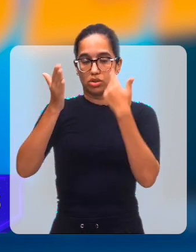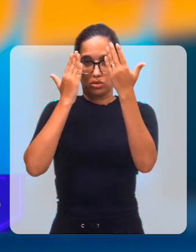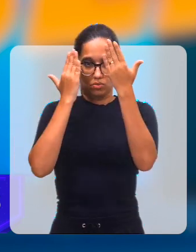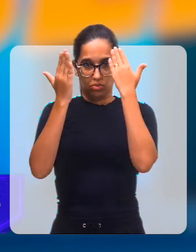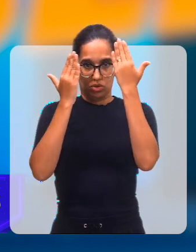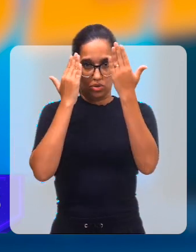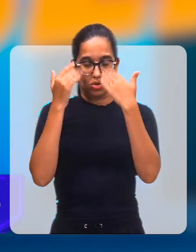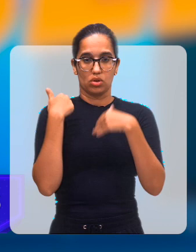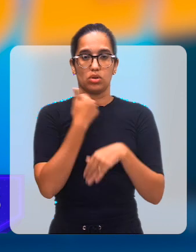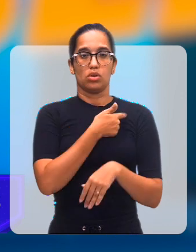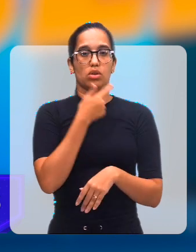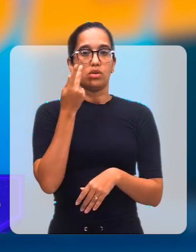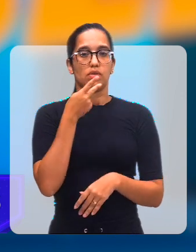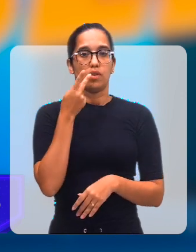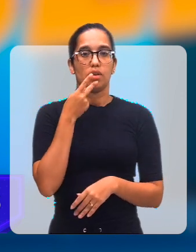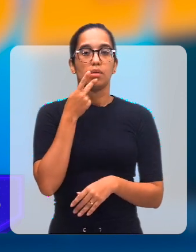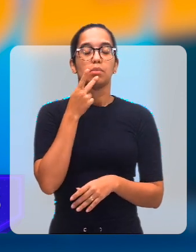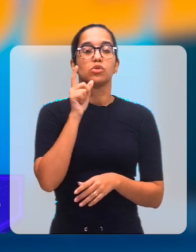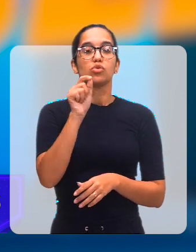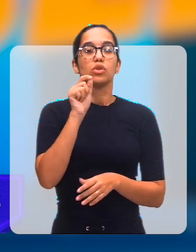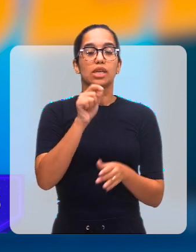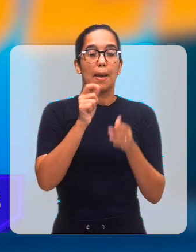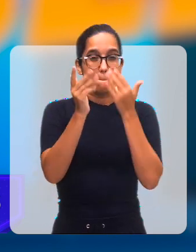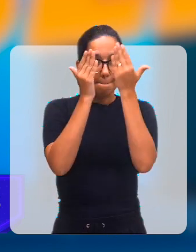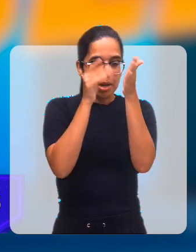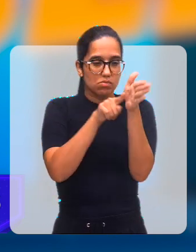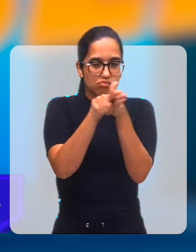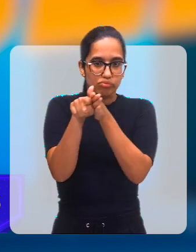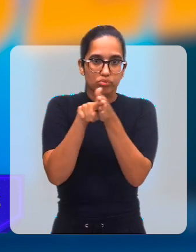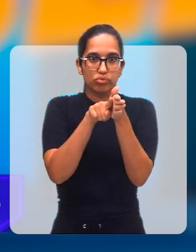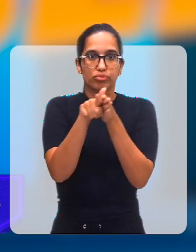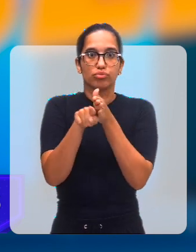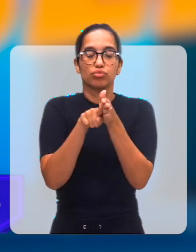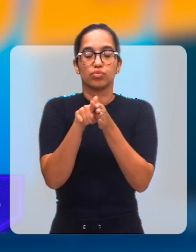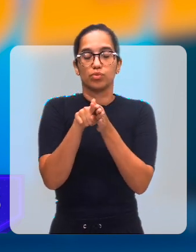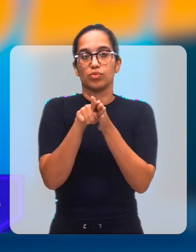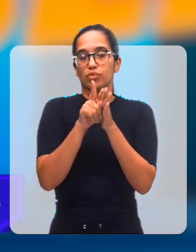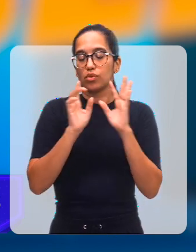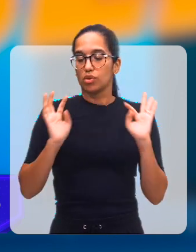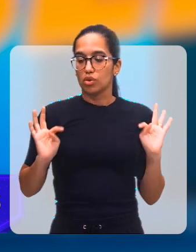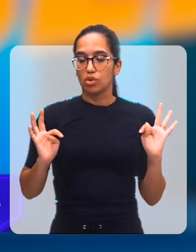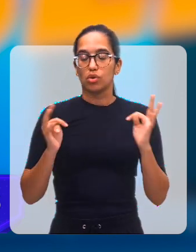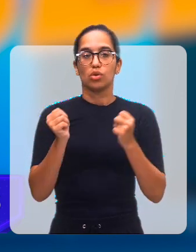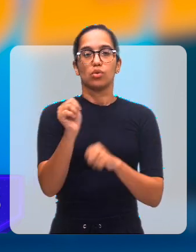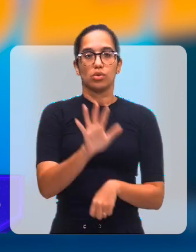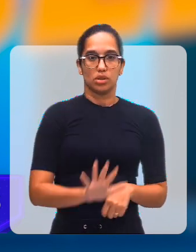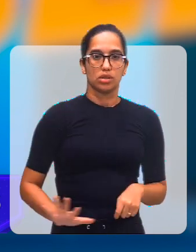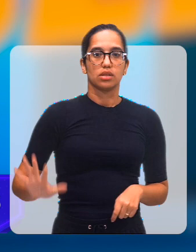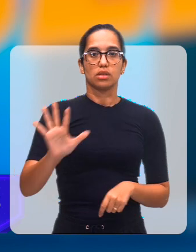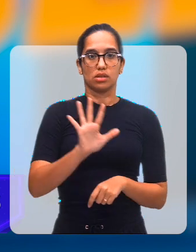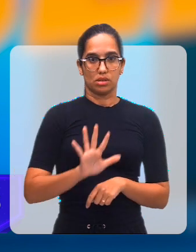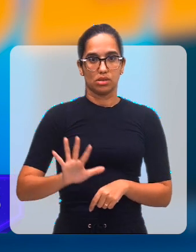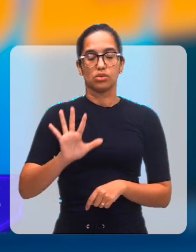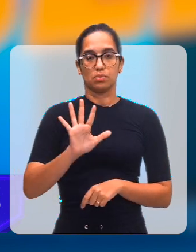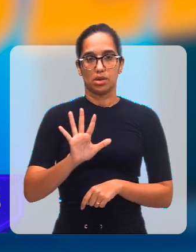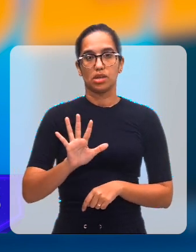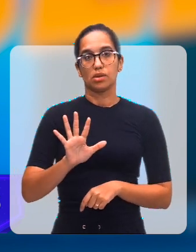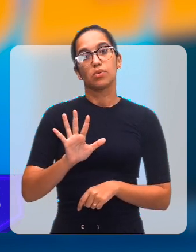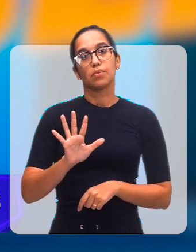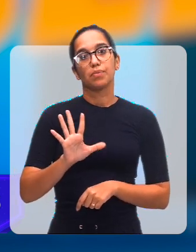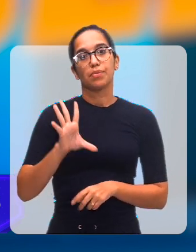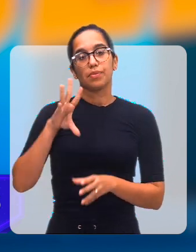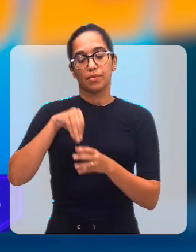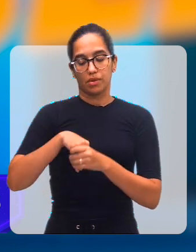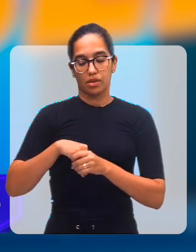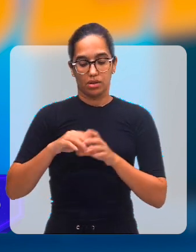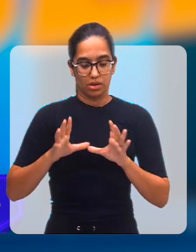psicológica, que a gente chama de psicodiagnóstico. Certo? Certo? Então, engloba todos esses atendimentos,